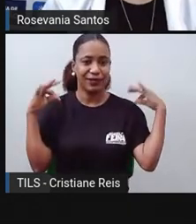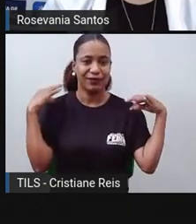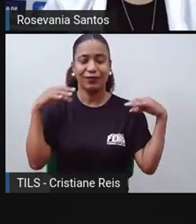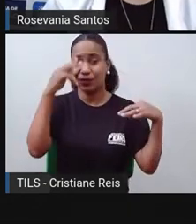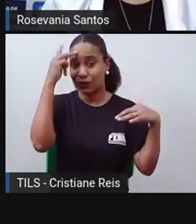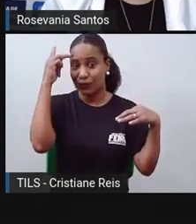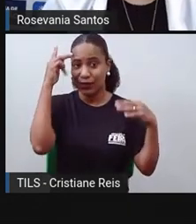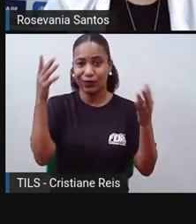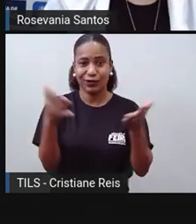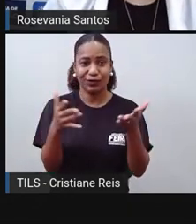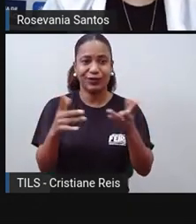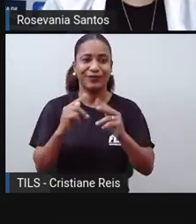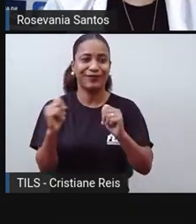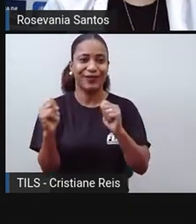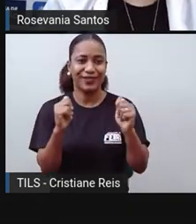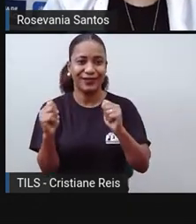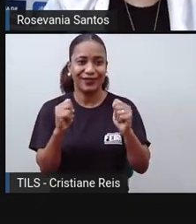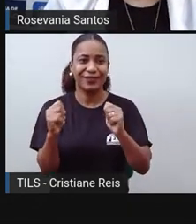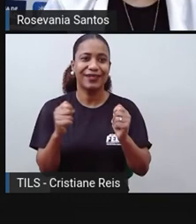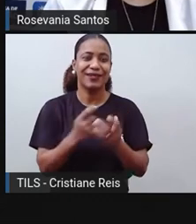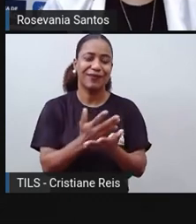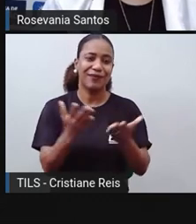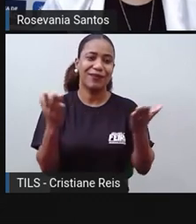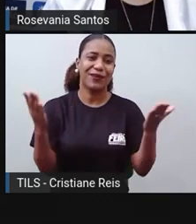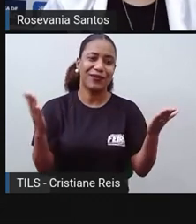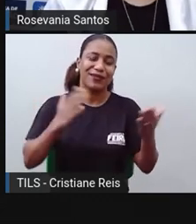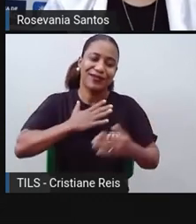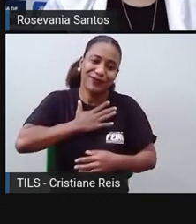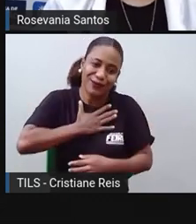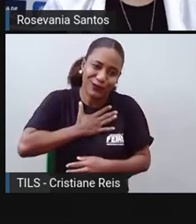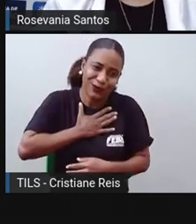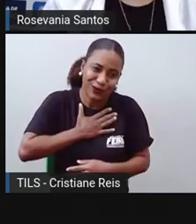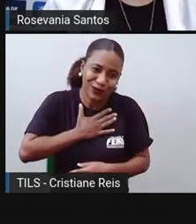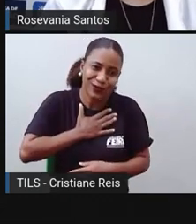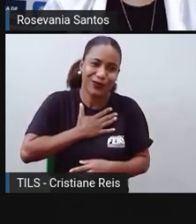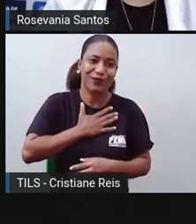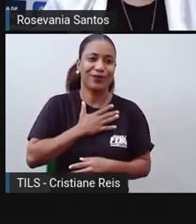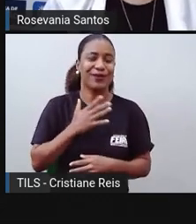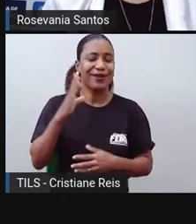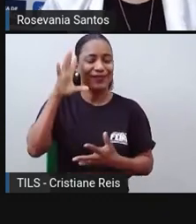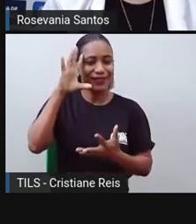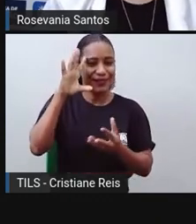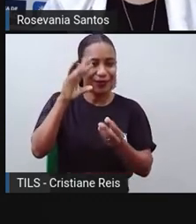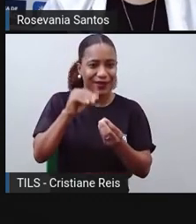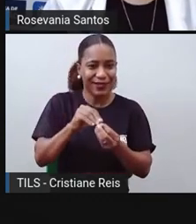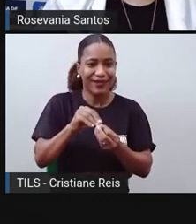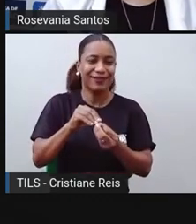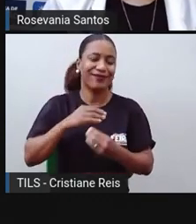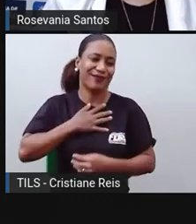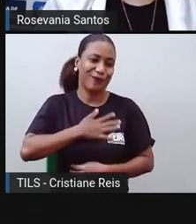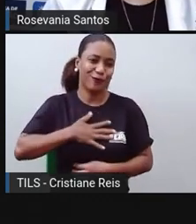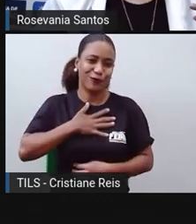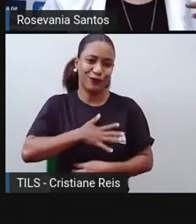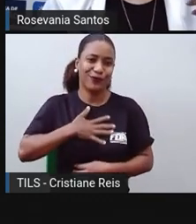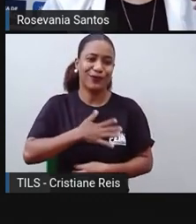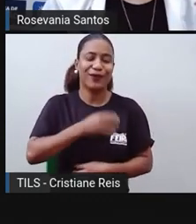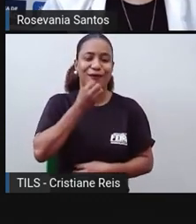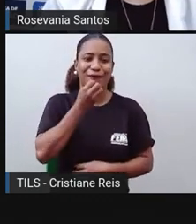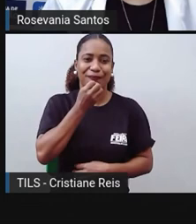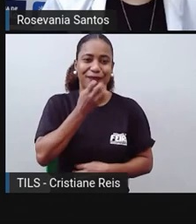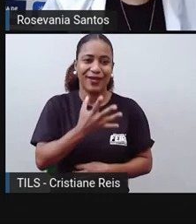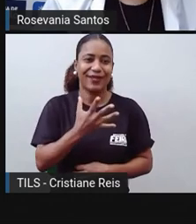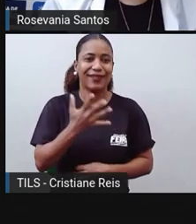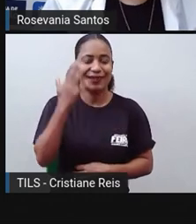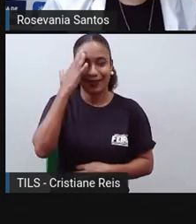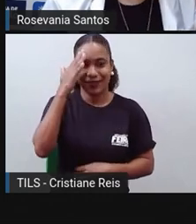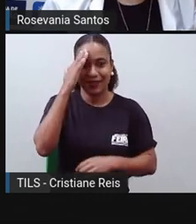essa foi a aula de hoje, espero que vocês tenham gostado, espero que tenham compreendido, e espero que, digamos